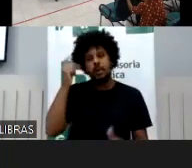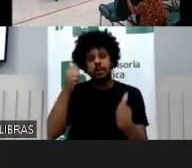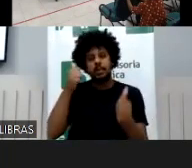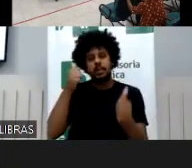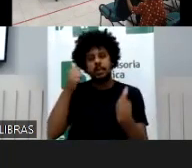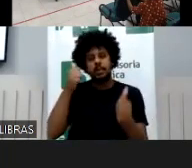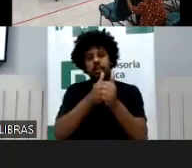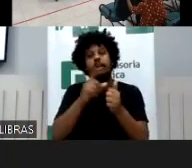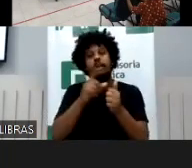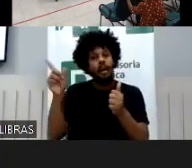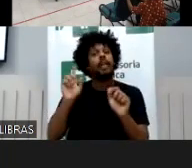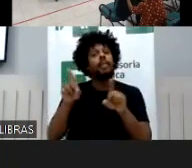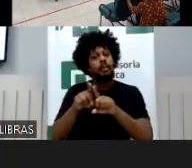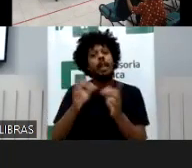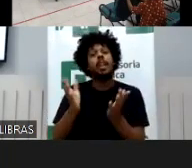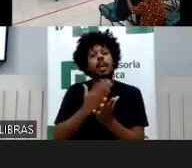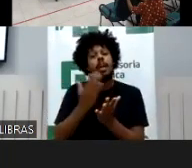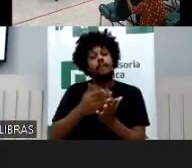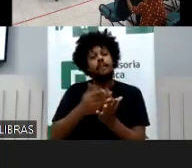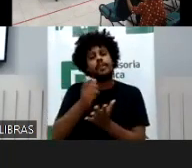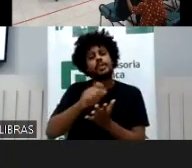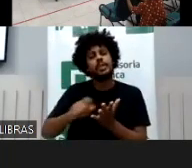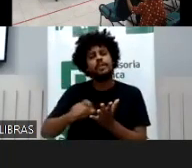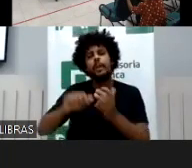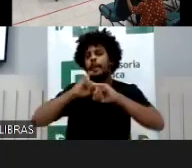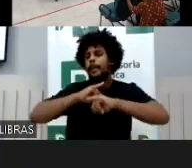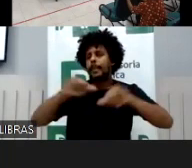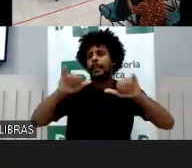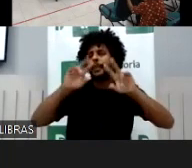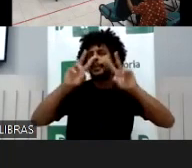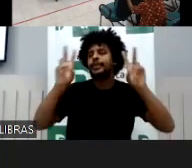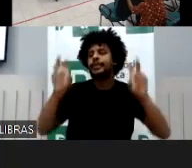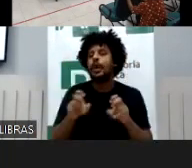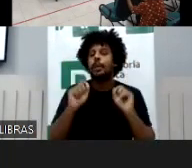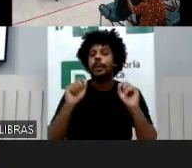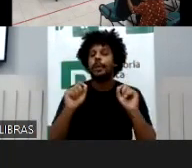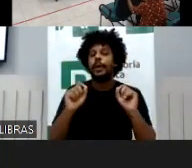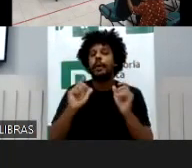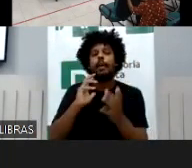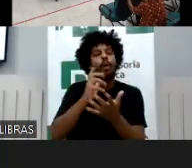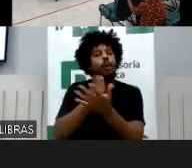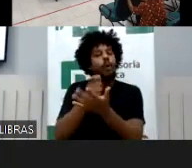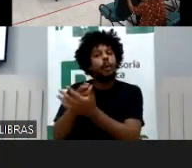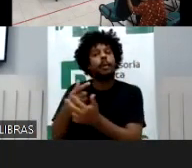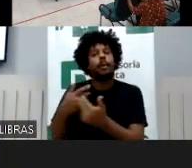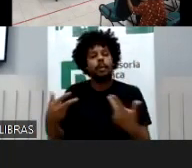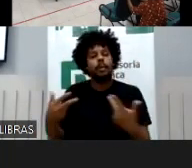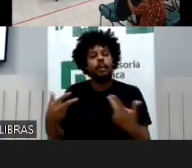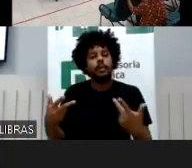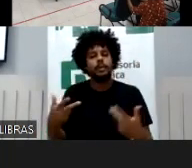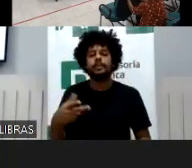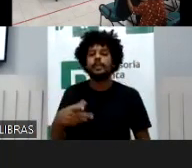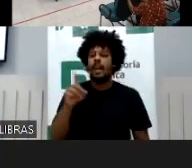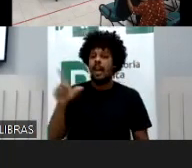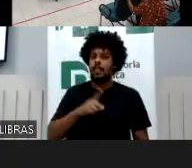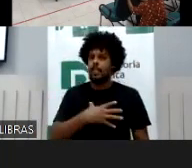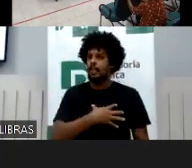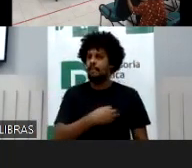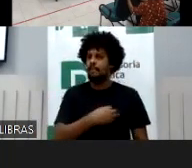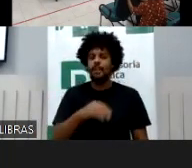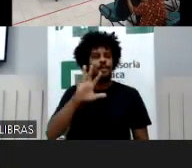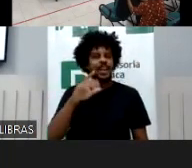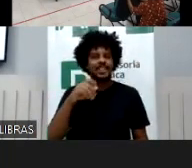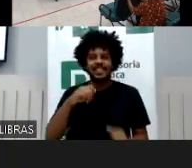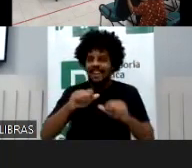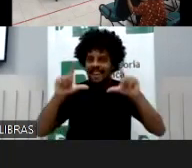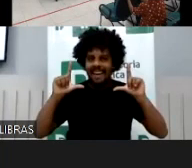e é uma pessoa que teve dois filhos e nunca mostrou uma foto do rosto dos filhos na internet, uma pessoa que vive de internet hoje,